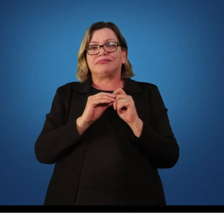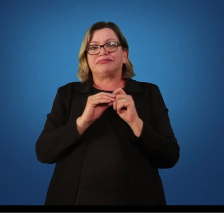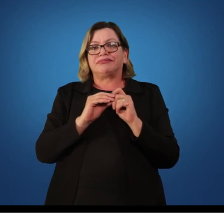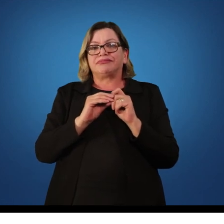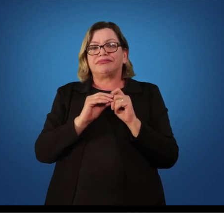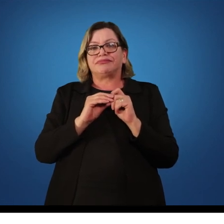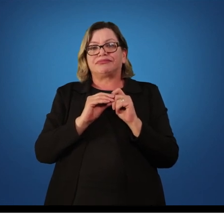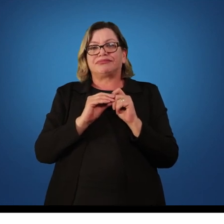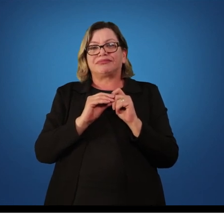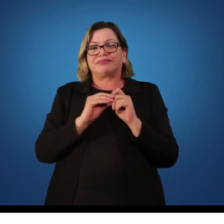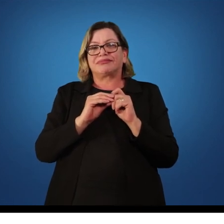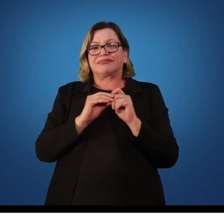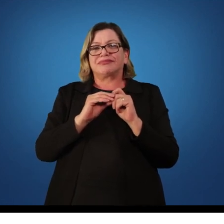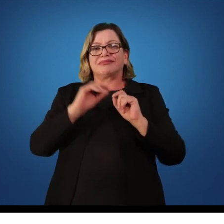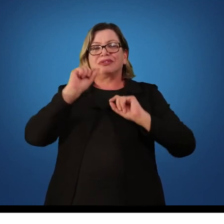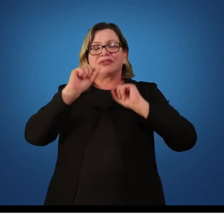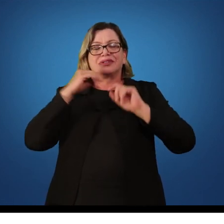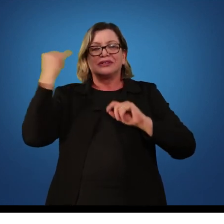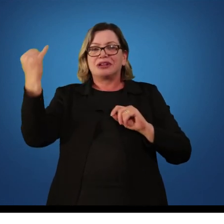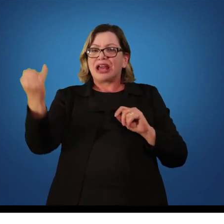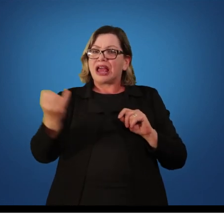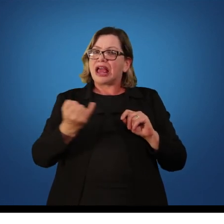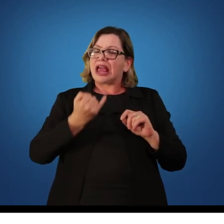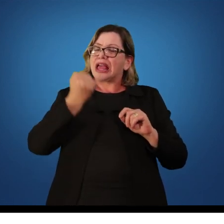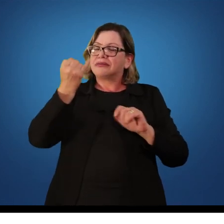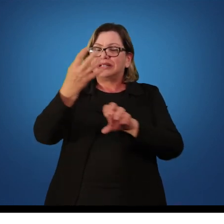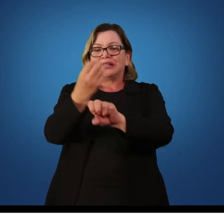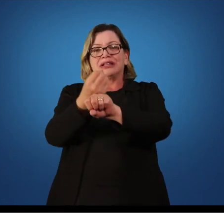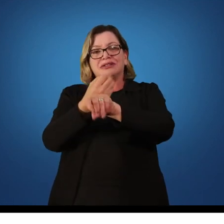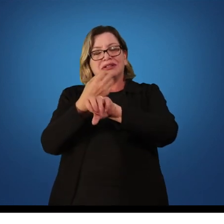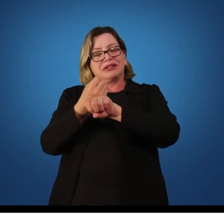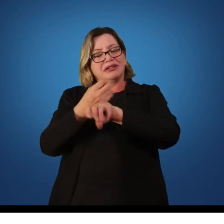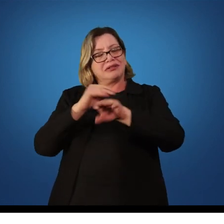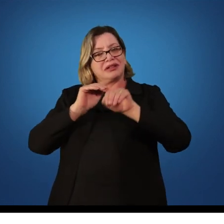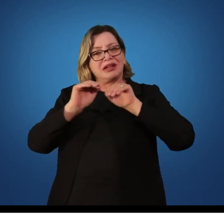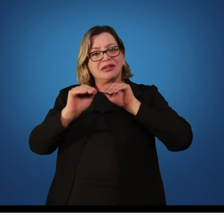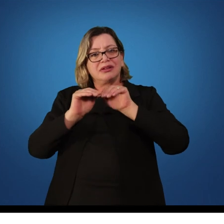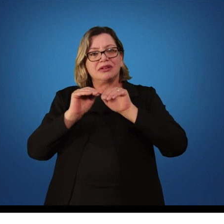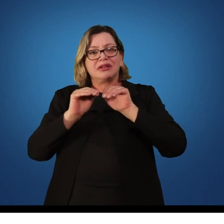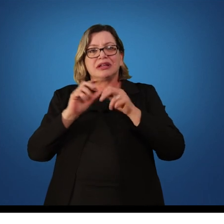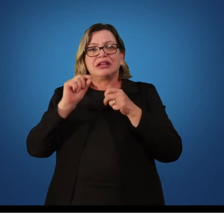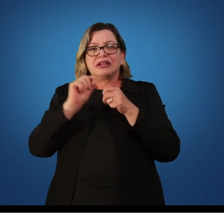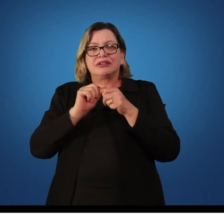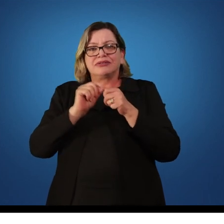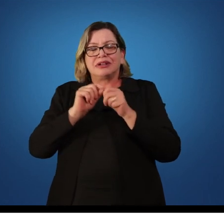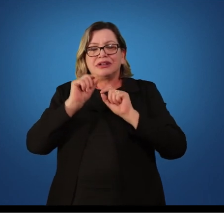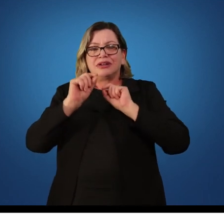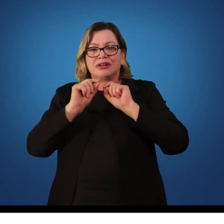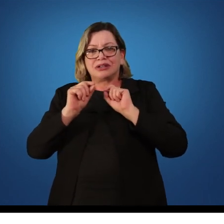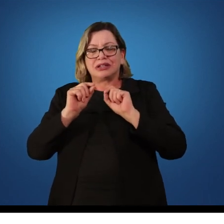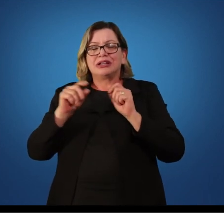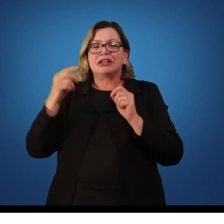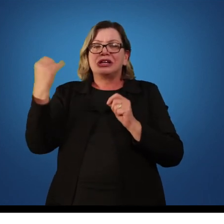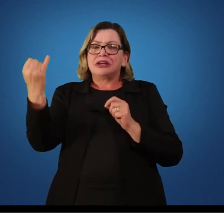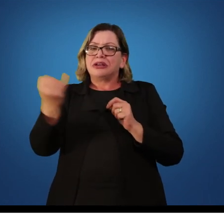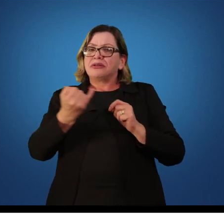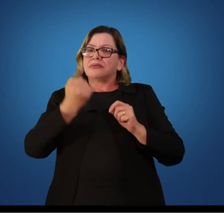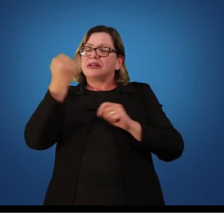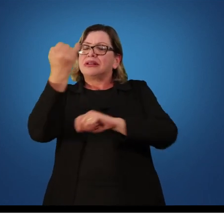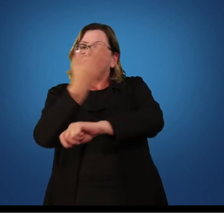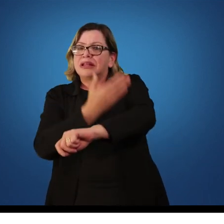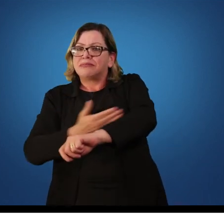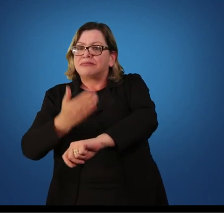Então, que são fatores importantes do processo de ensino-aprendizagem e que fazem a diferença no dia a dia da